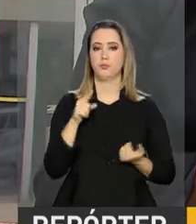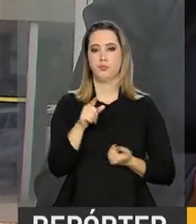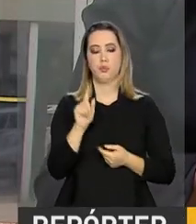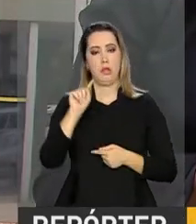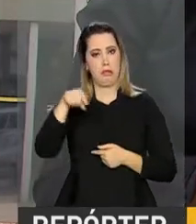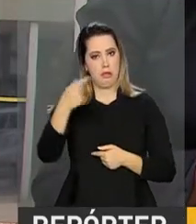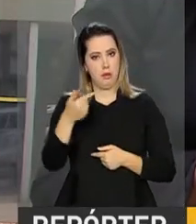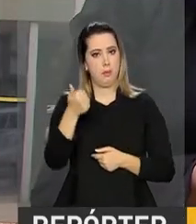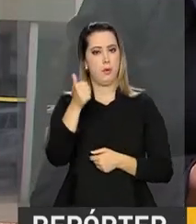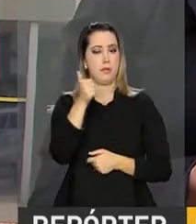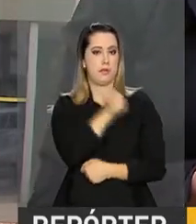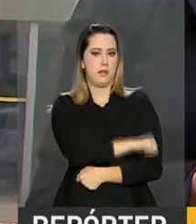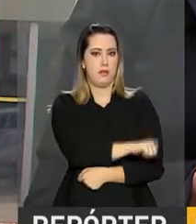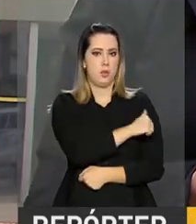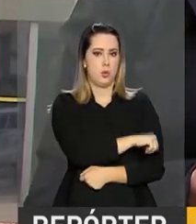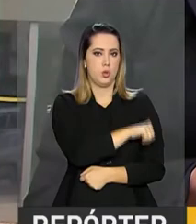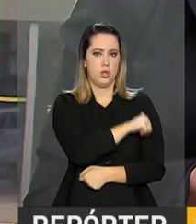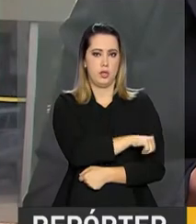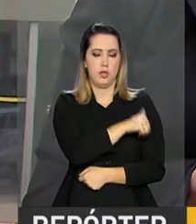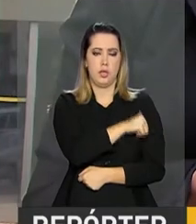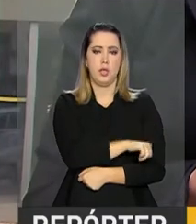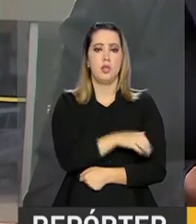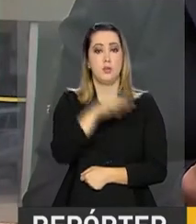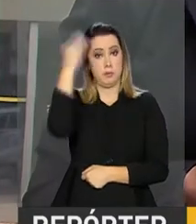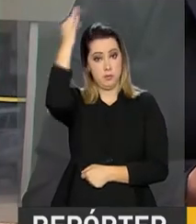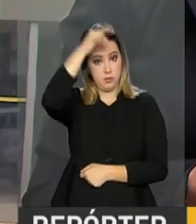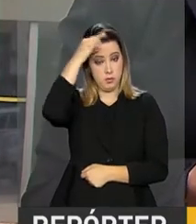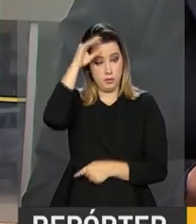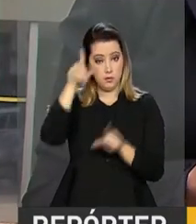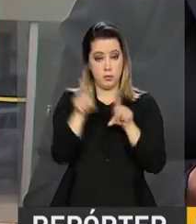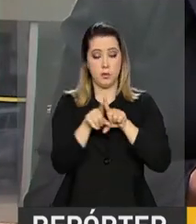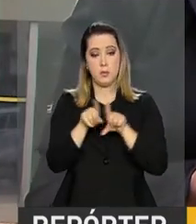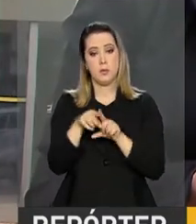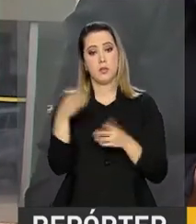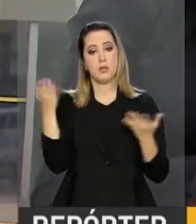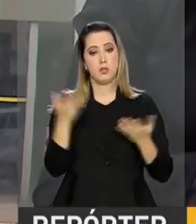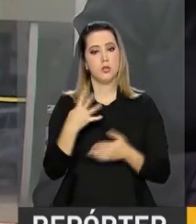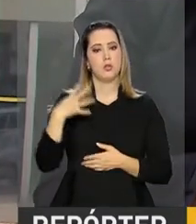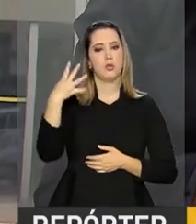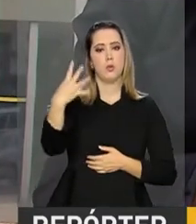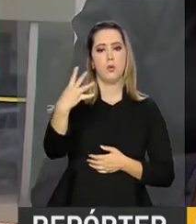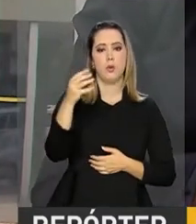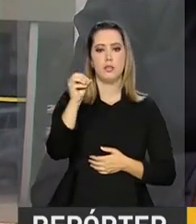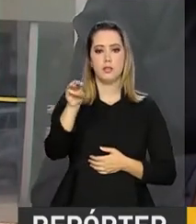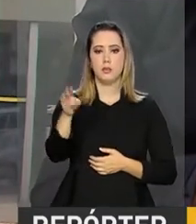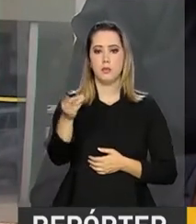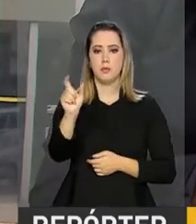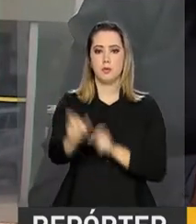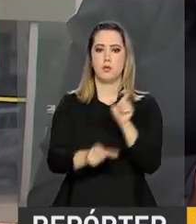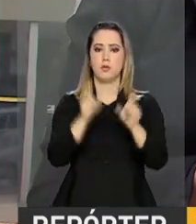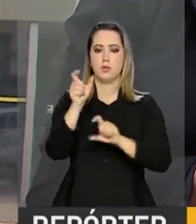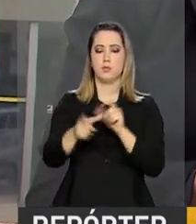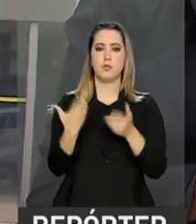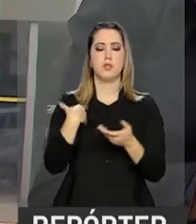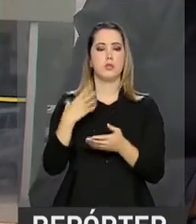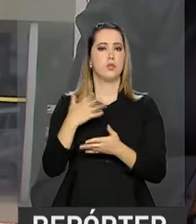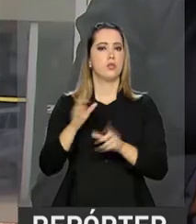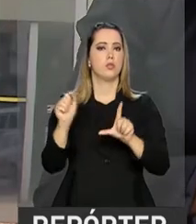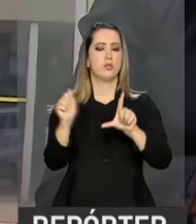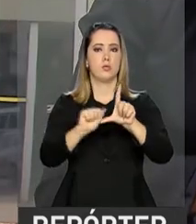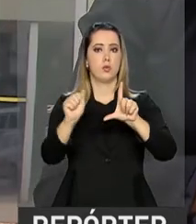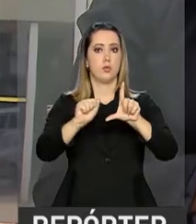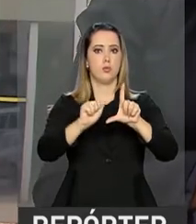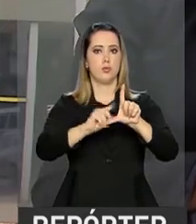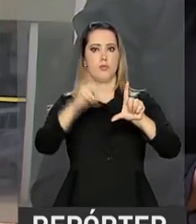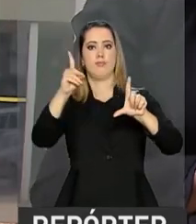Rio de Janeiro e Vitória. Até agora, quase 40 milhões de brasileiros já estão sendo beneficiados com o sinal 100%